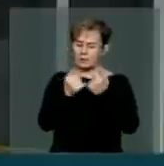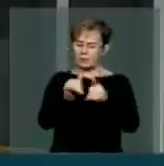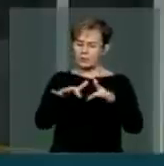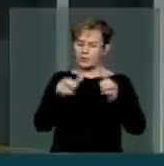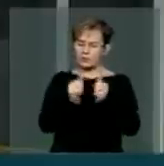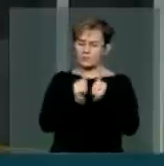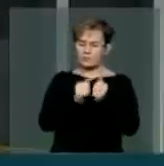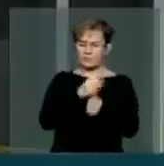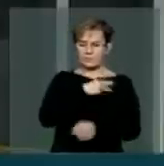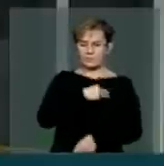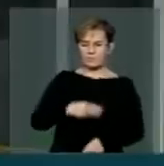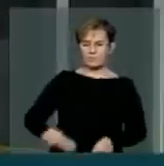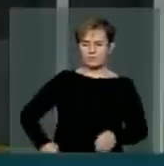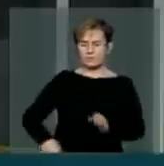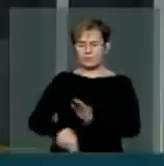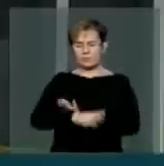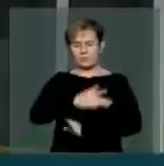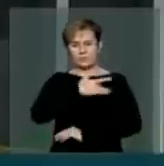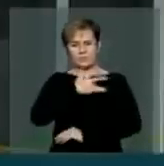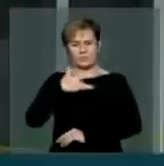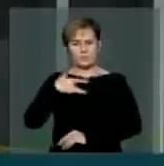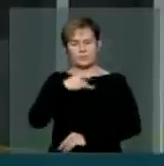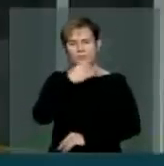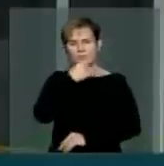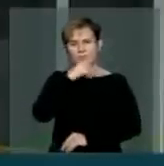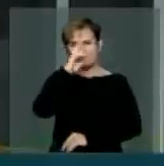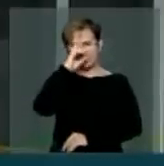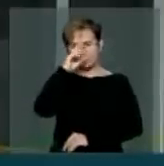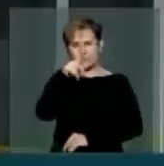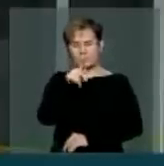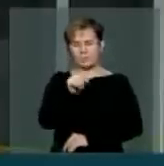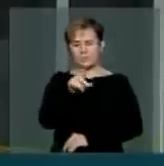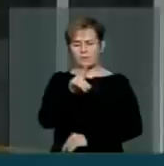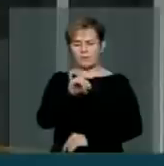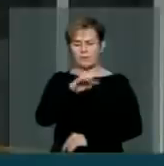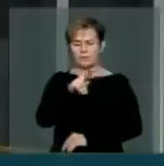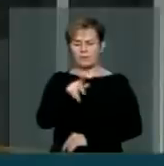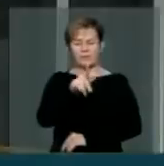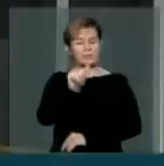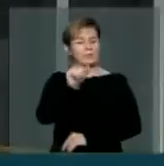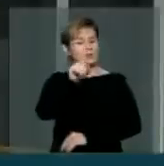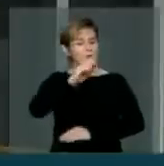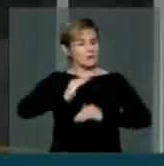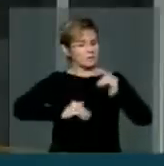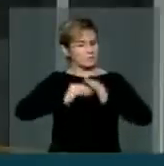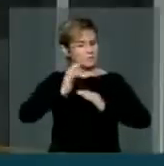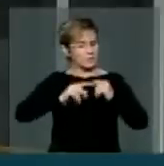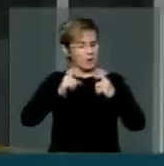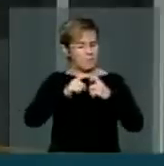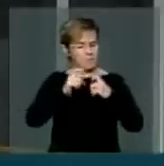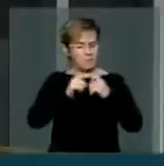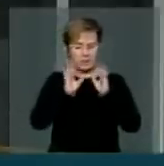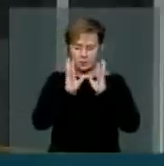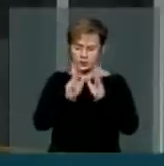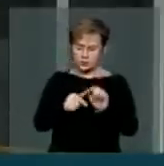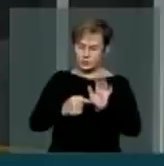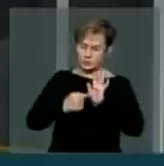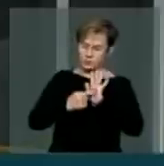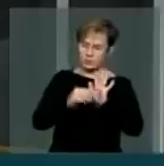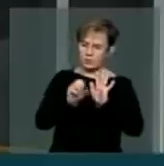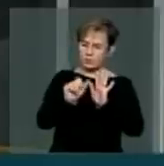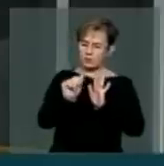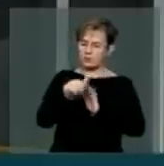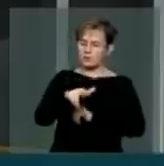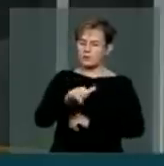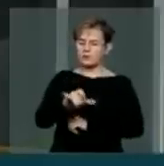da Saúde, o companheiro Padilha, que é médico sanitarista, que compreende como ninguém a